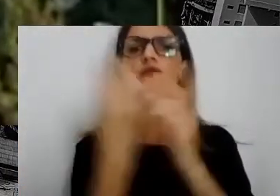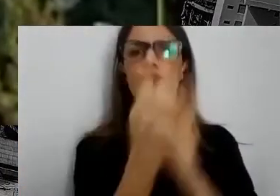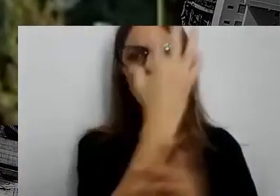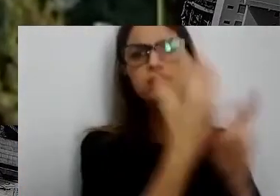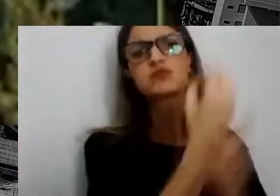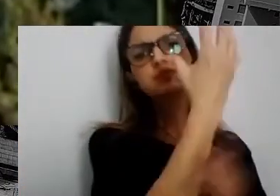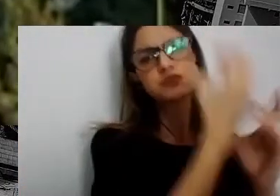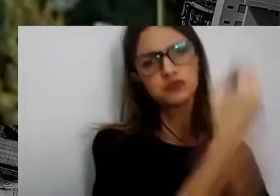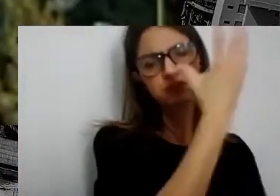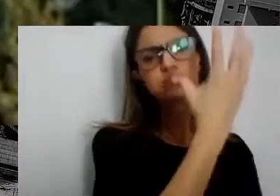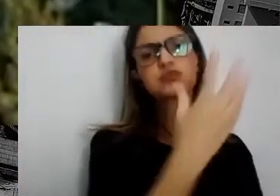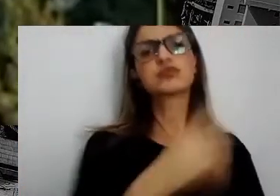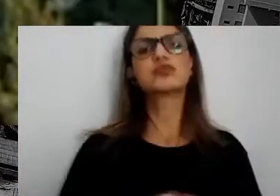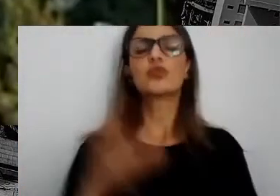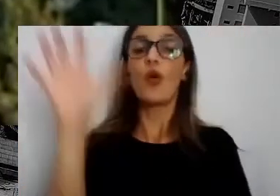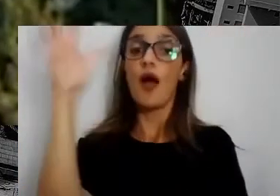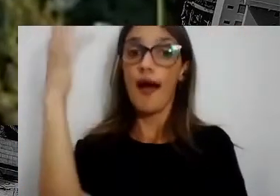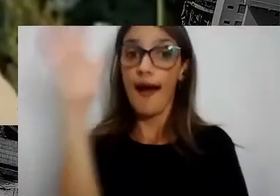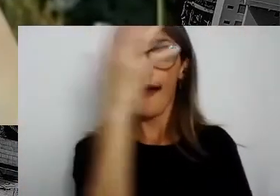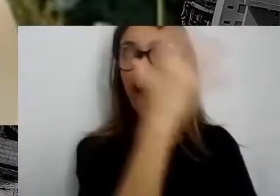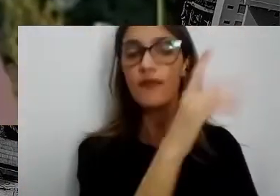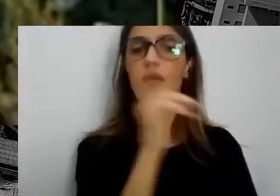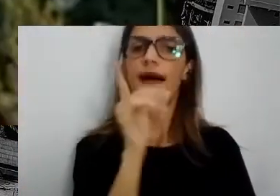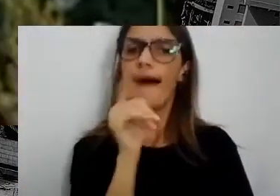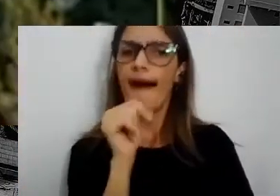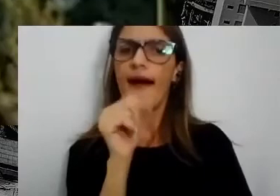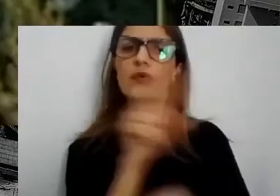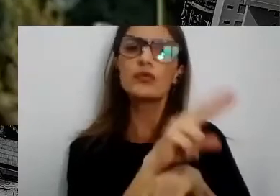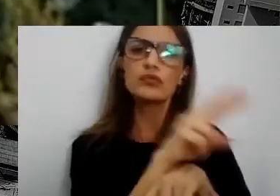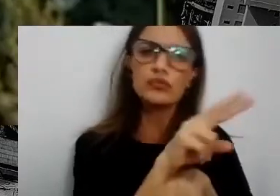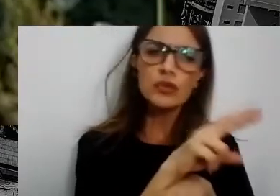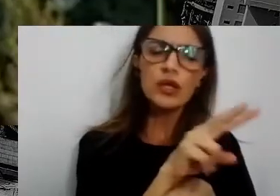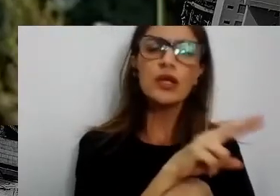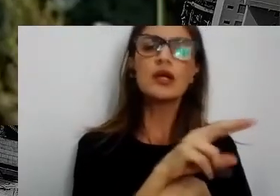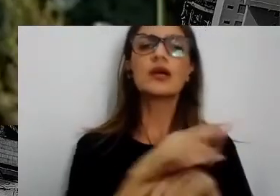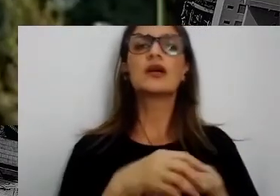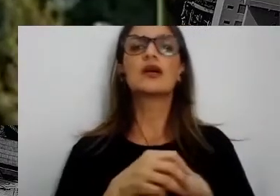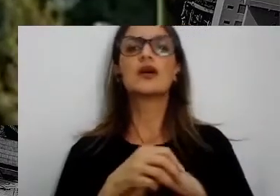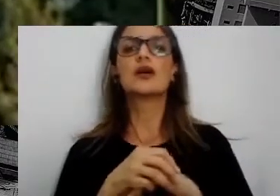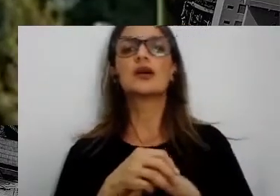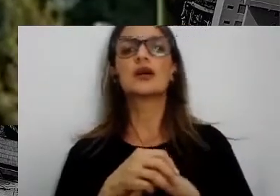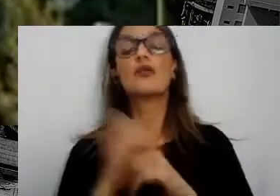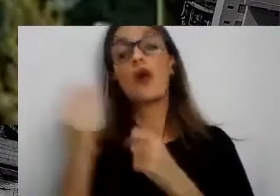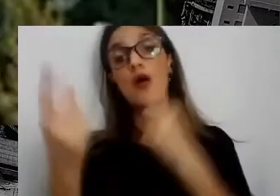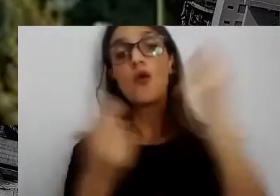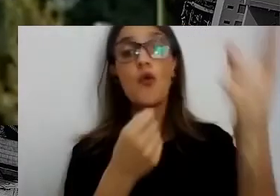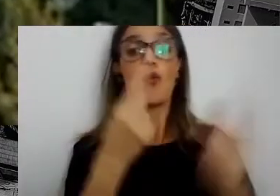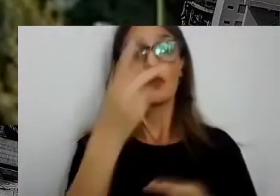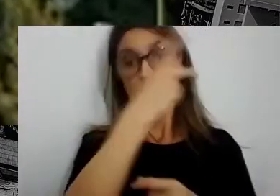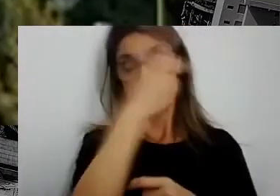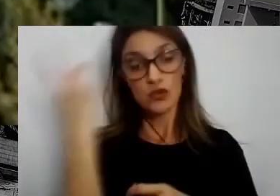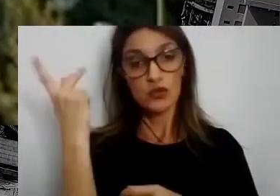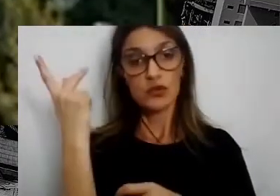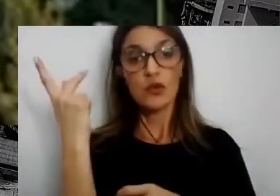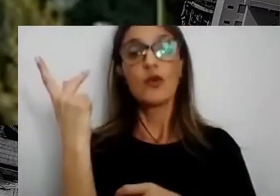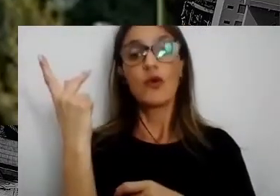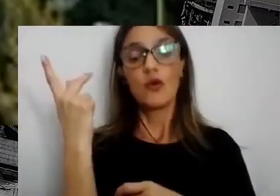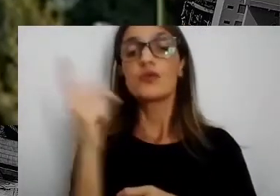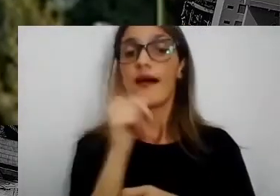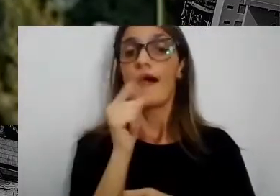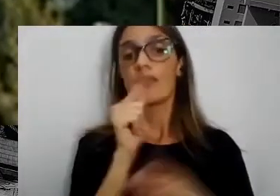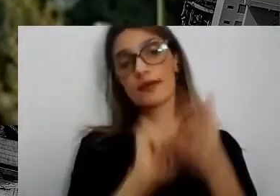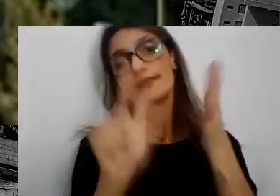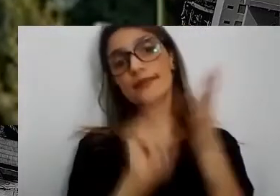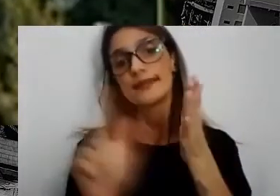qualidade de água no rio monitorados, número de pessoas beneficiadas, aumento de biodiversidade. E cada vez que a gente vai